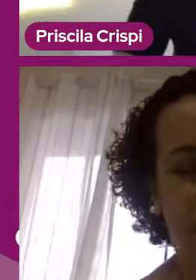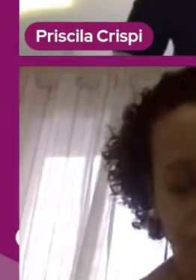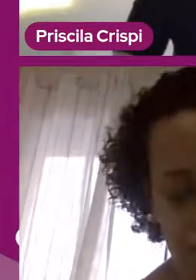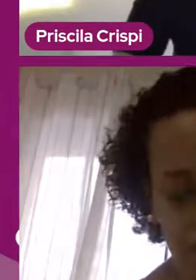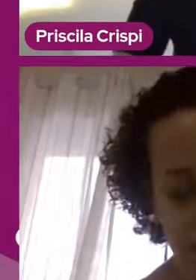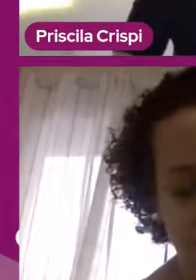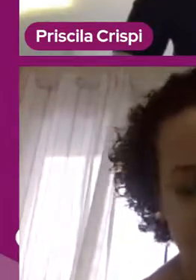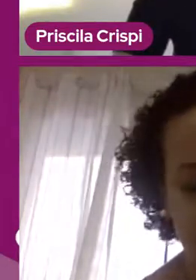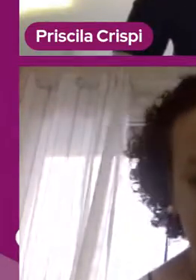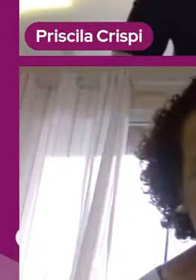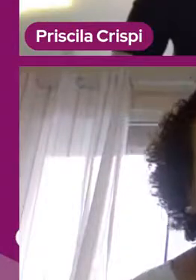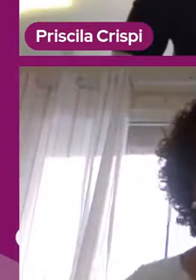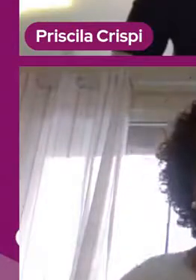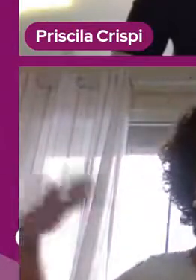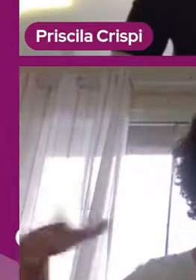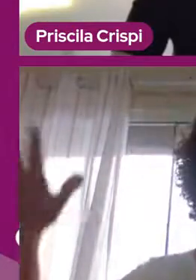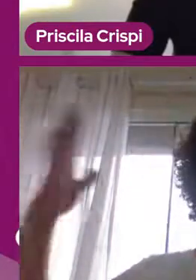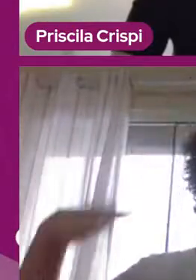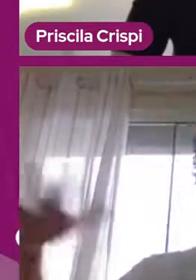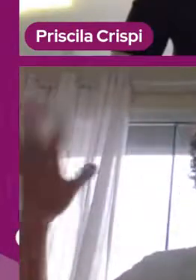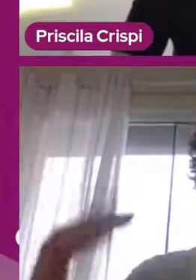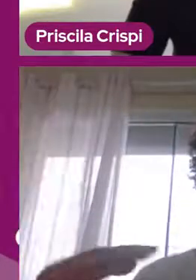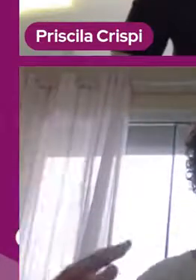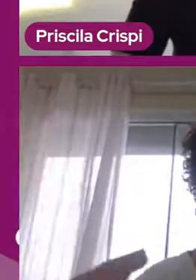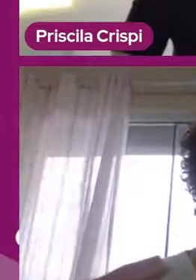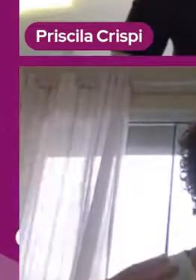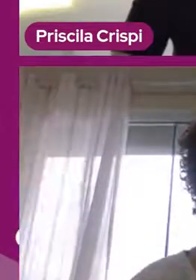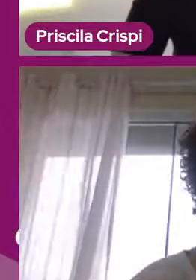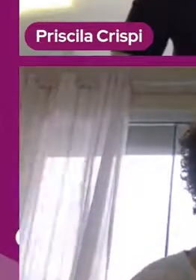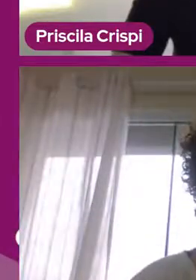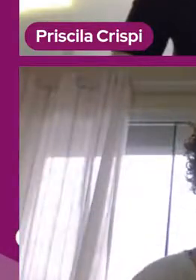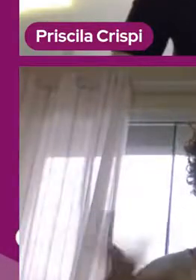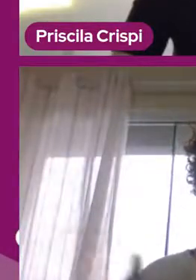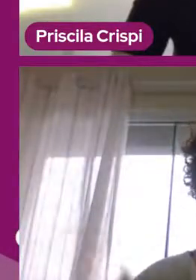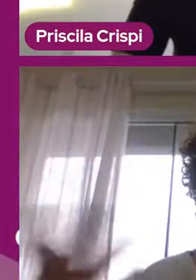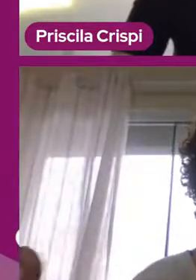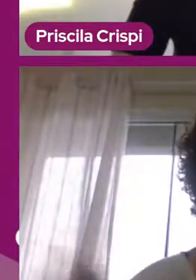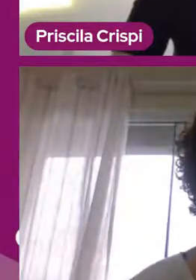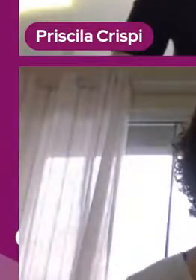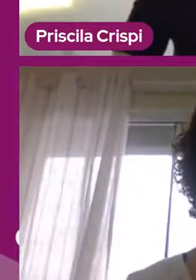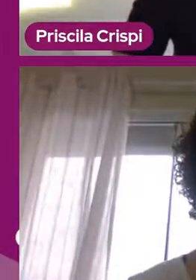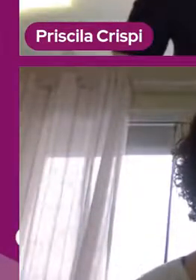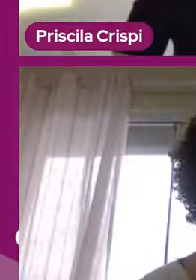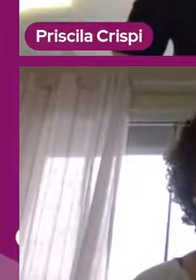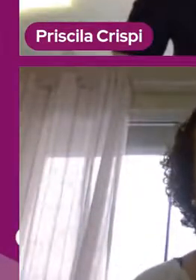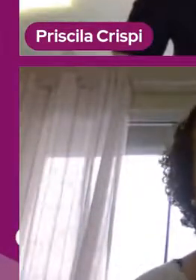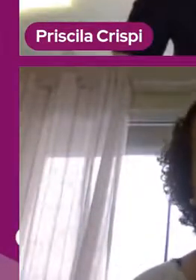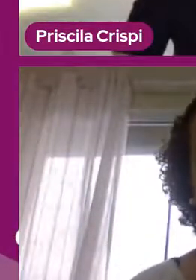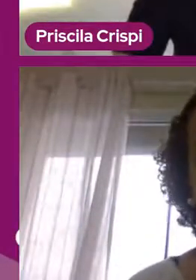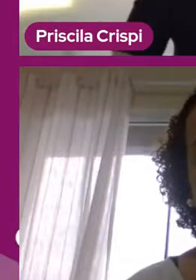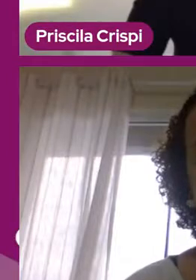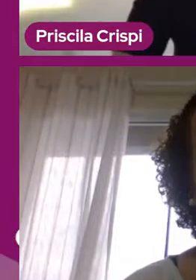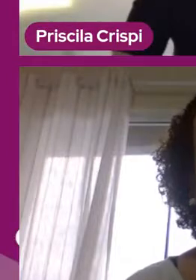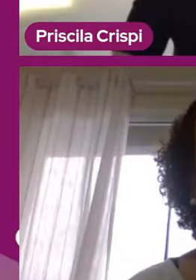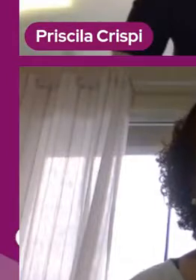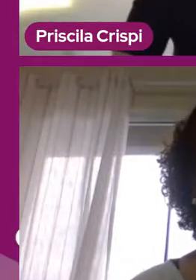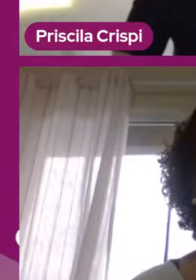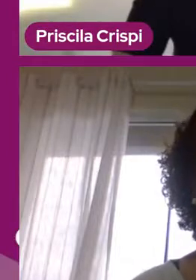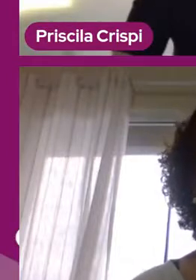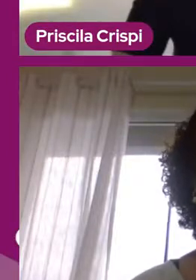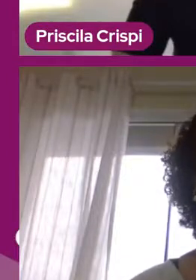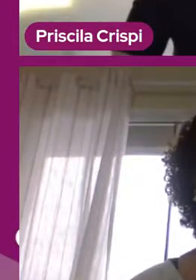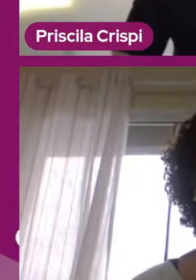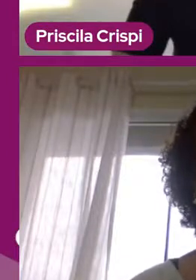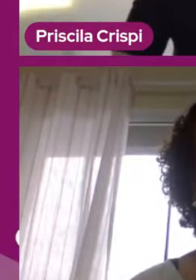criou a Pecatu, né? Antes da Pecatu ser conveniada da prefeitura de Itapevi, ele